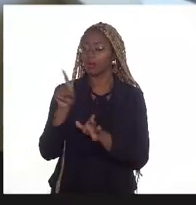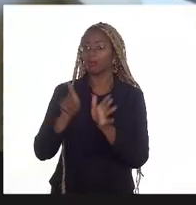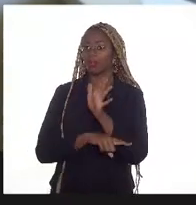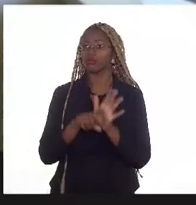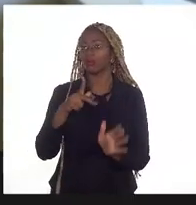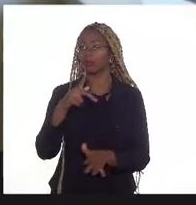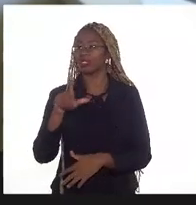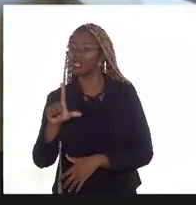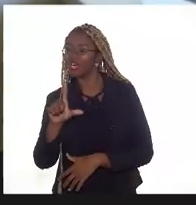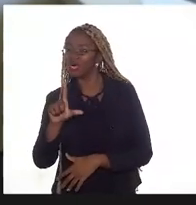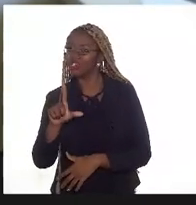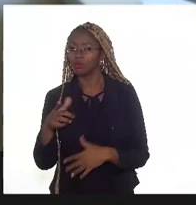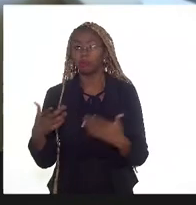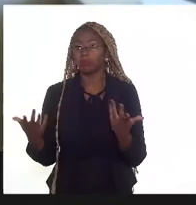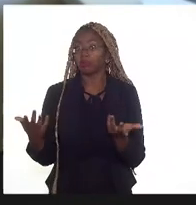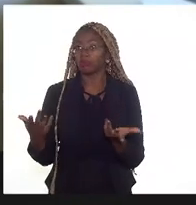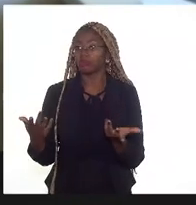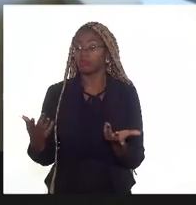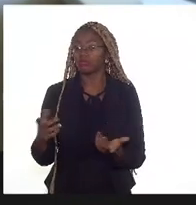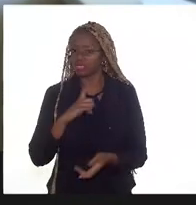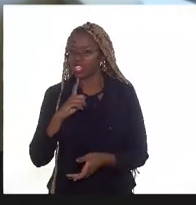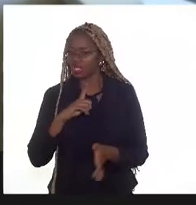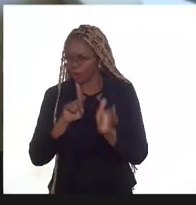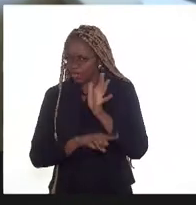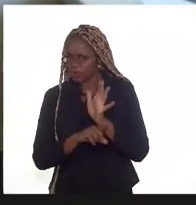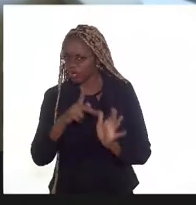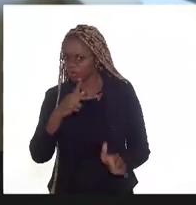se os taques são abatidos nas PRs.